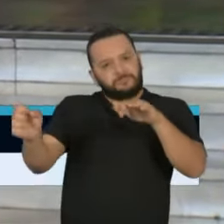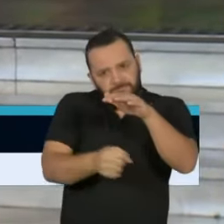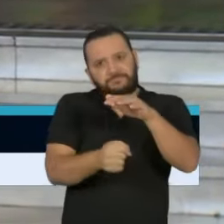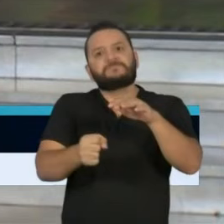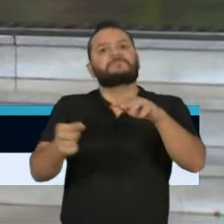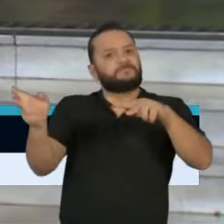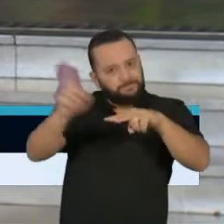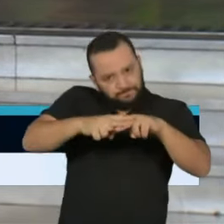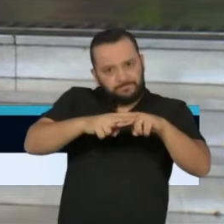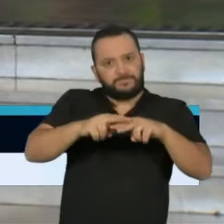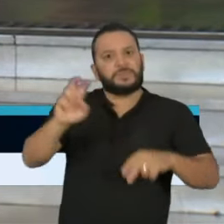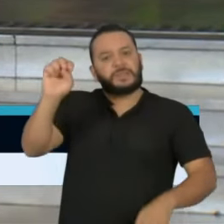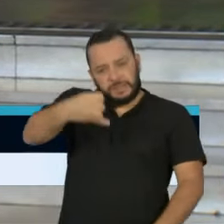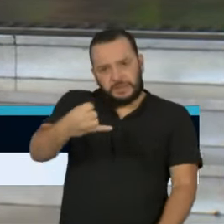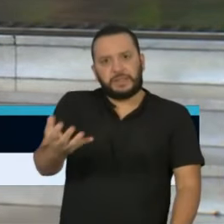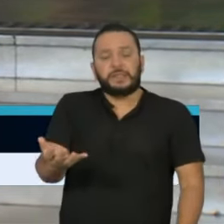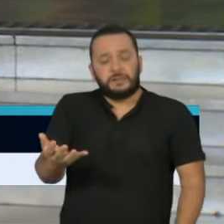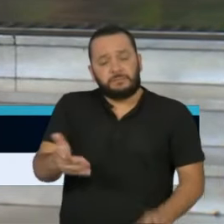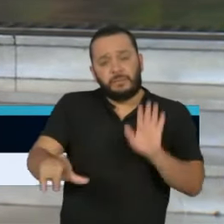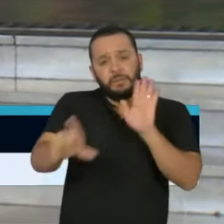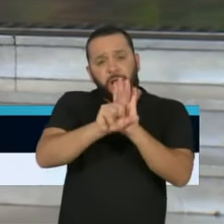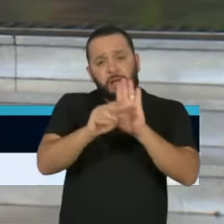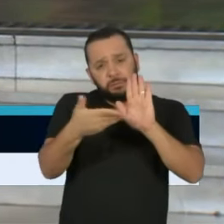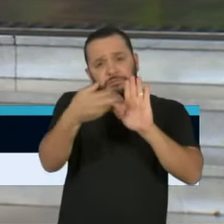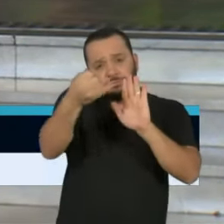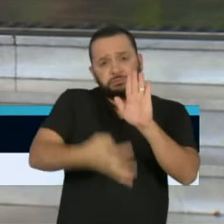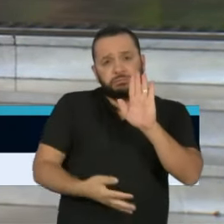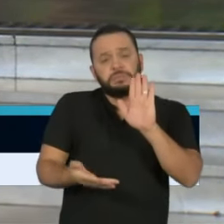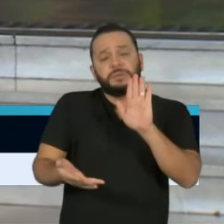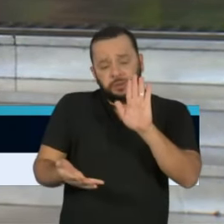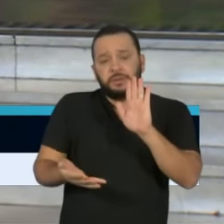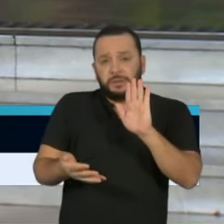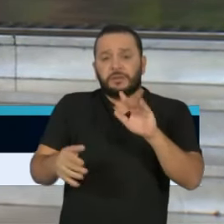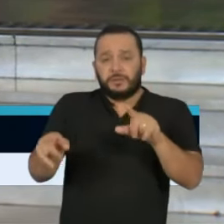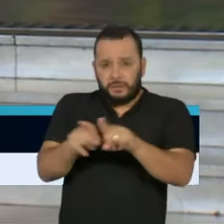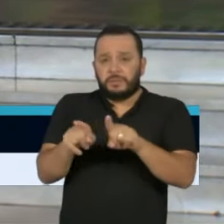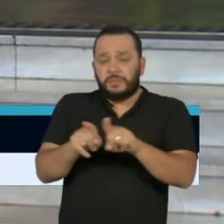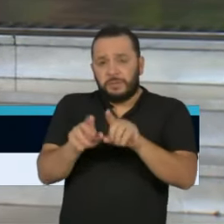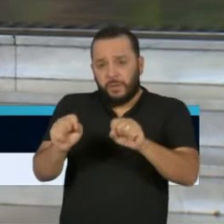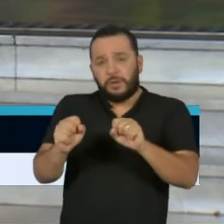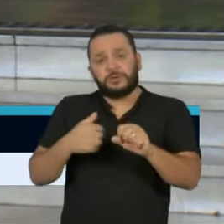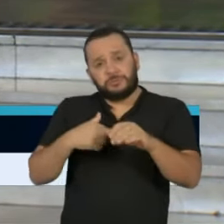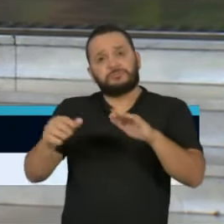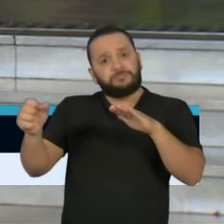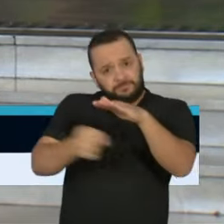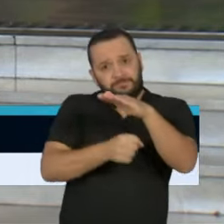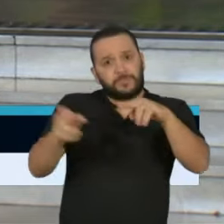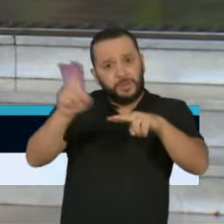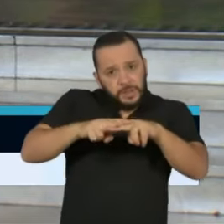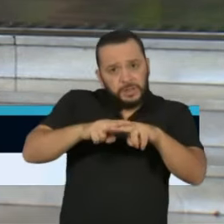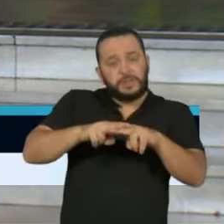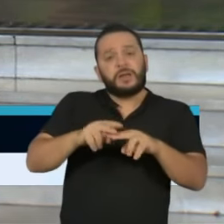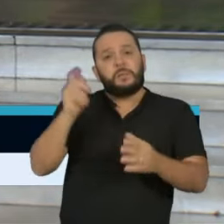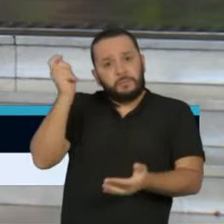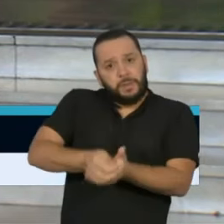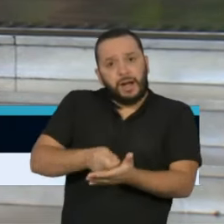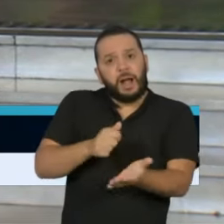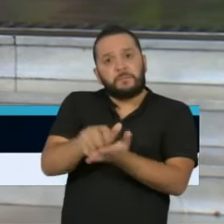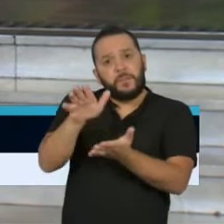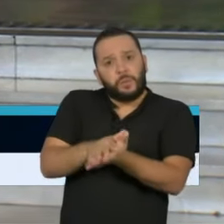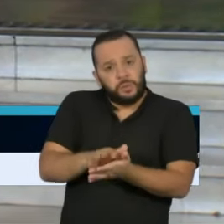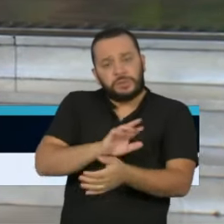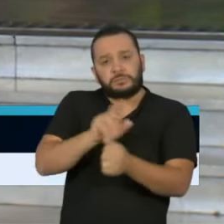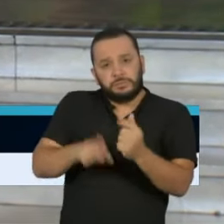pessoas com as penas previstas em lei, que vão, inclusive, à prisão. Eu tenho certeza que isso não será necessário